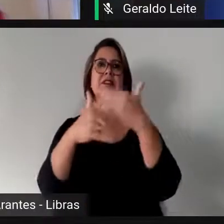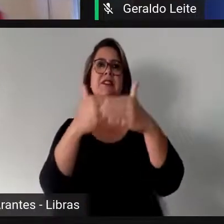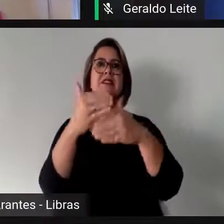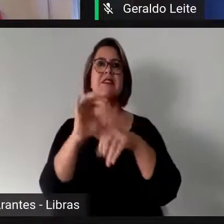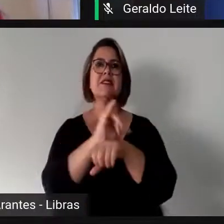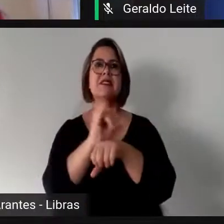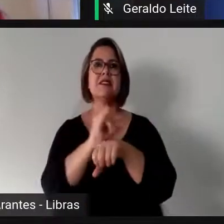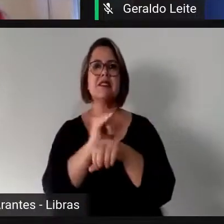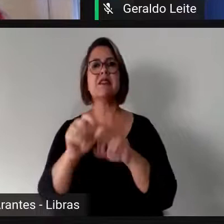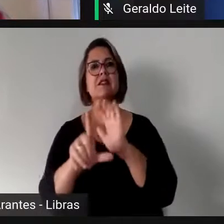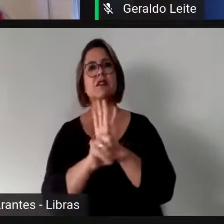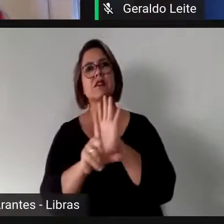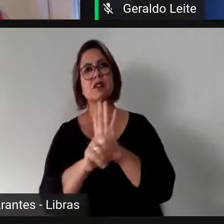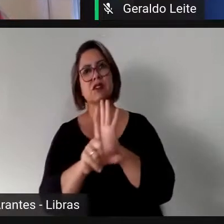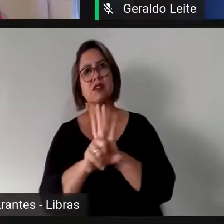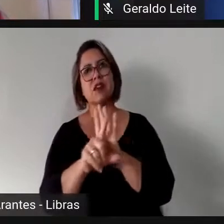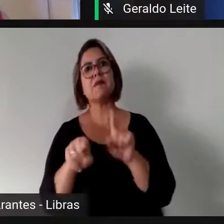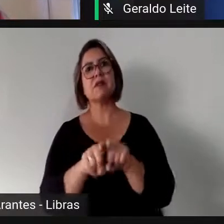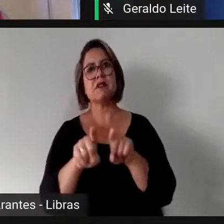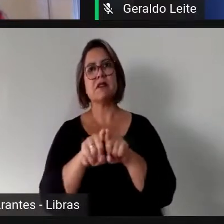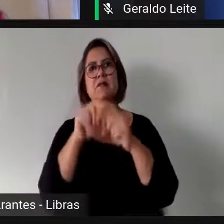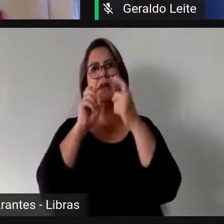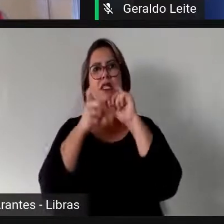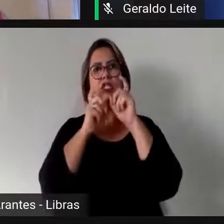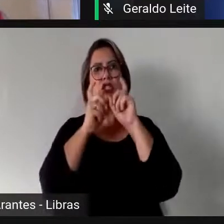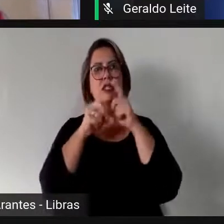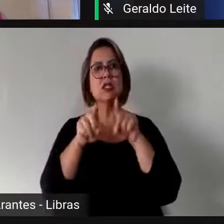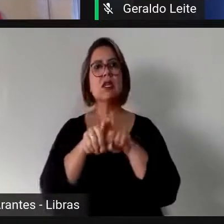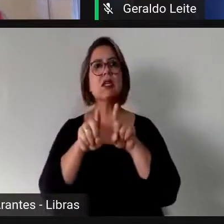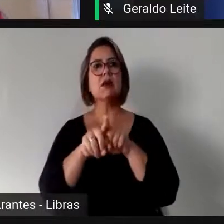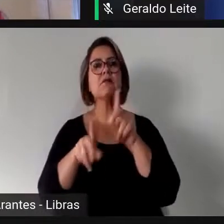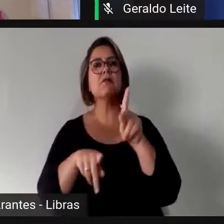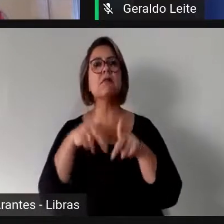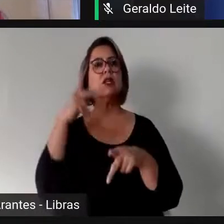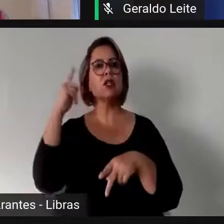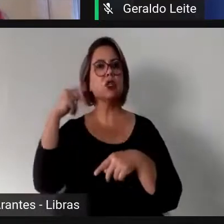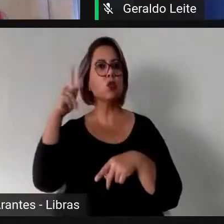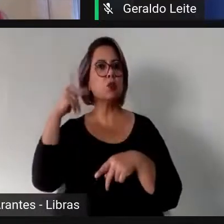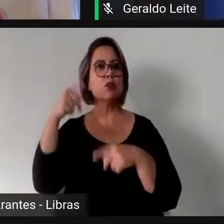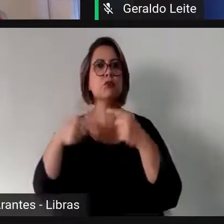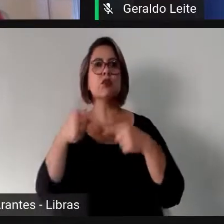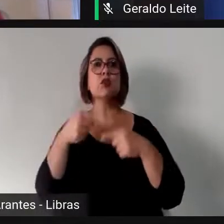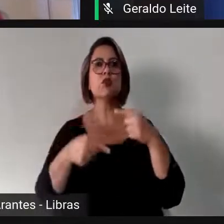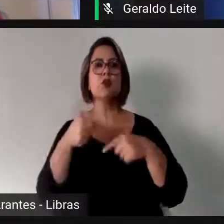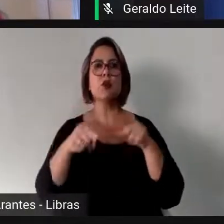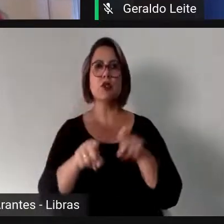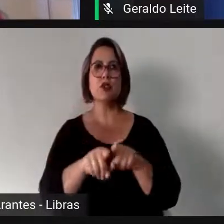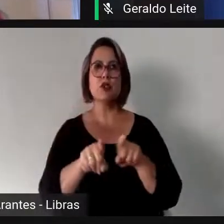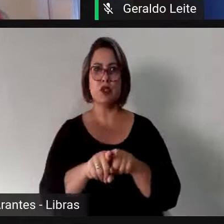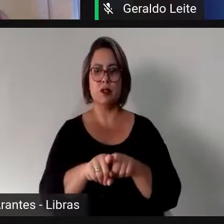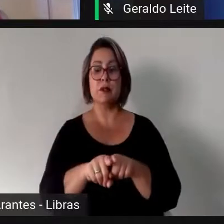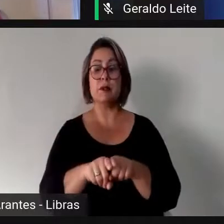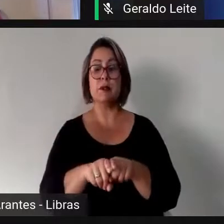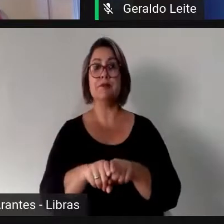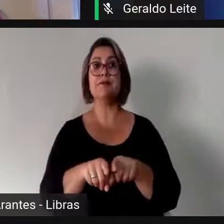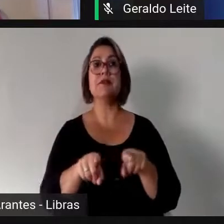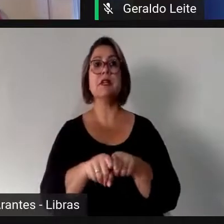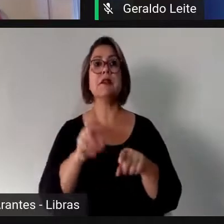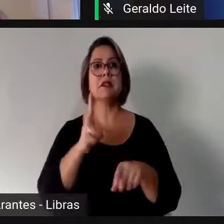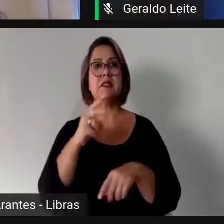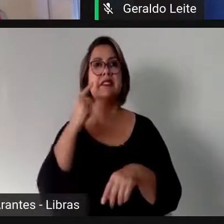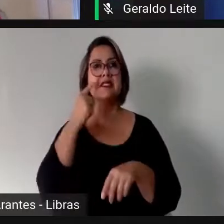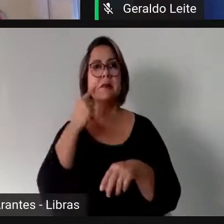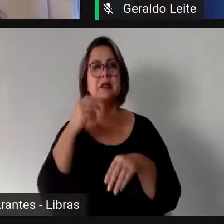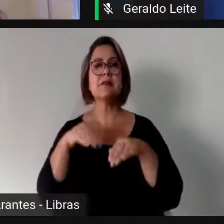legislativas, mas também administrativas e políticas para revisão dessas práticas em relação à igualdade